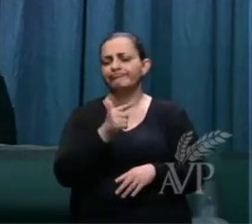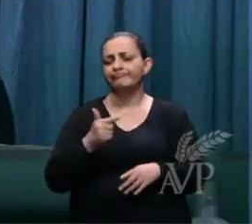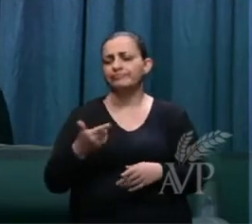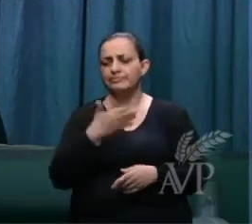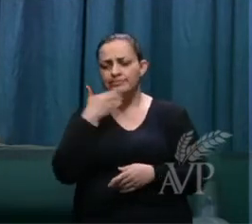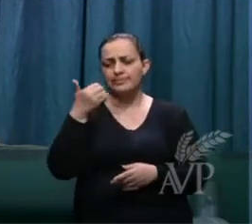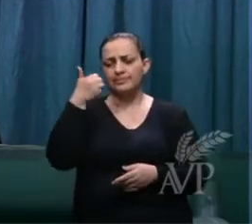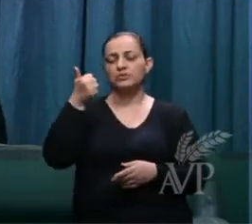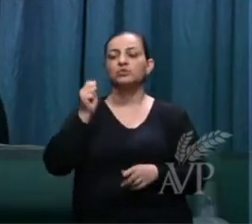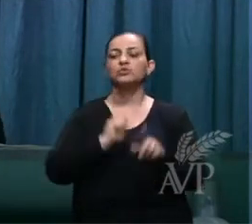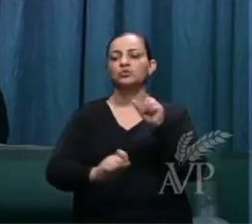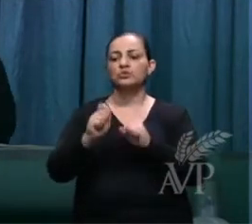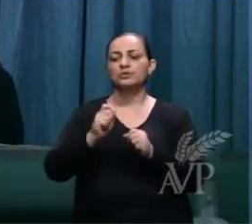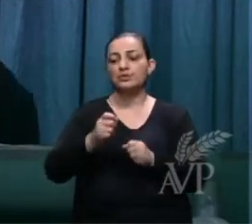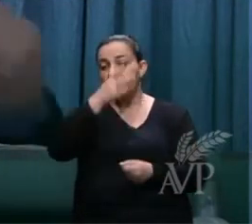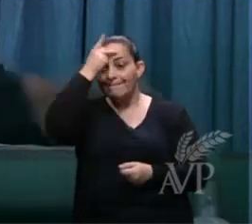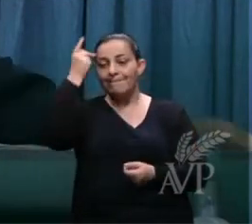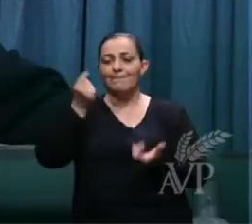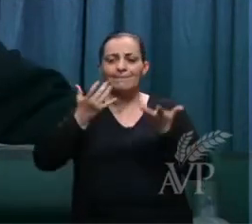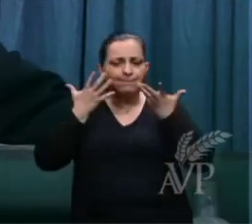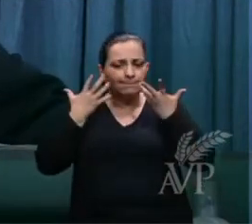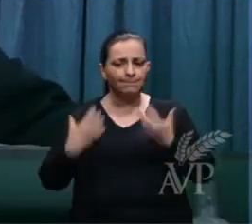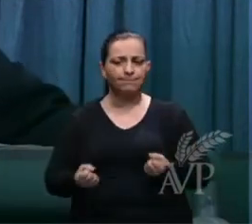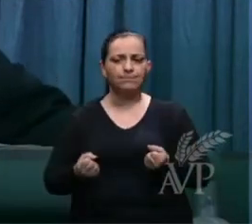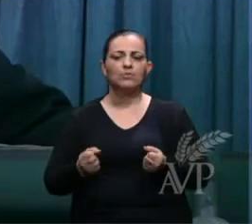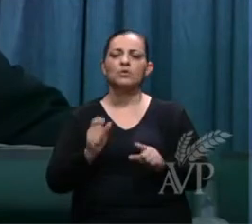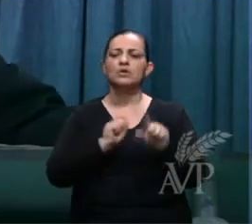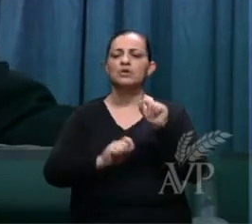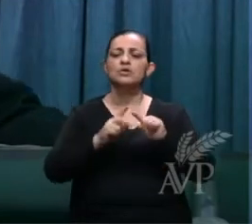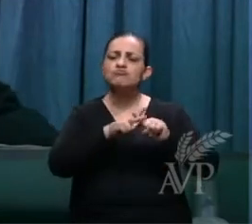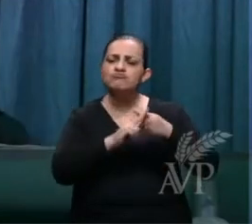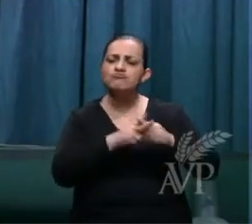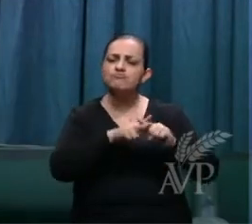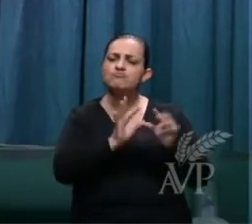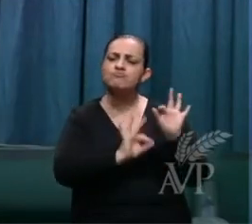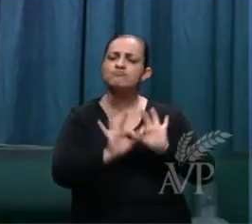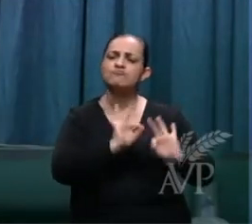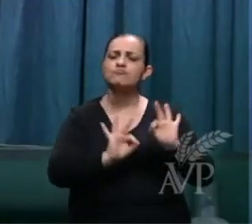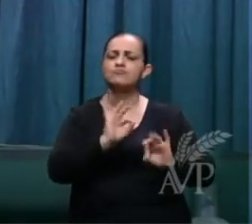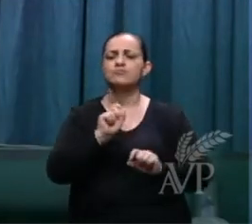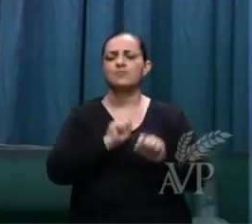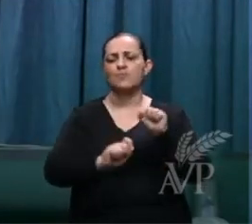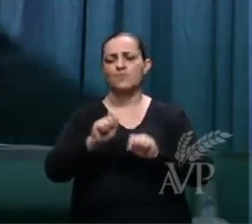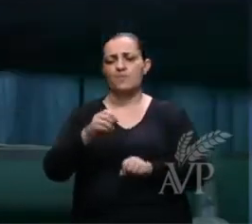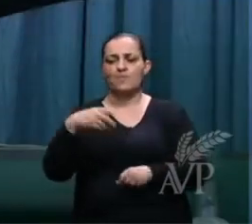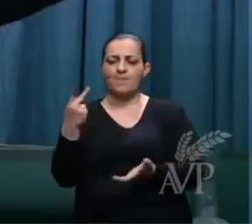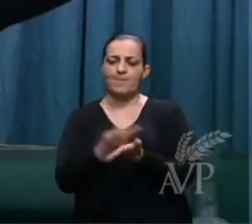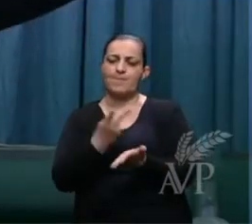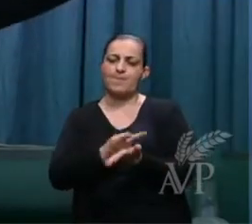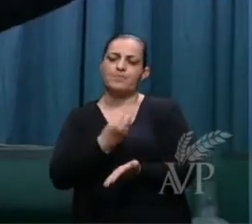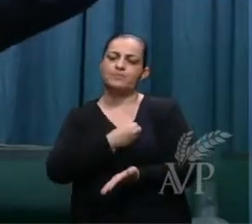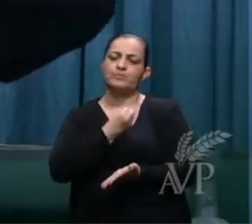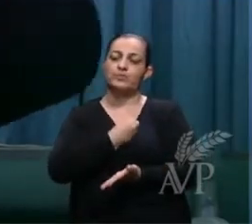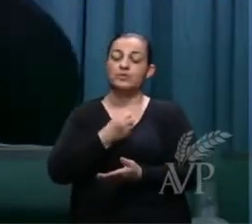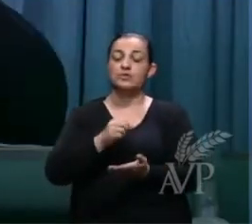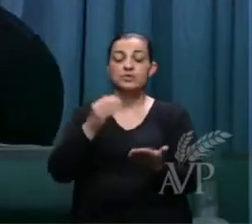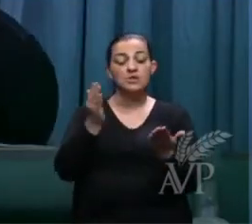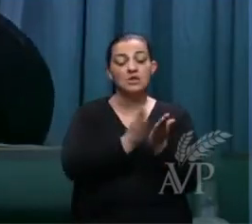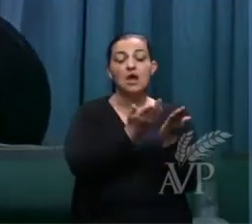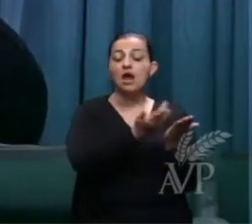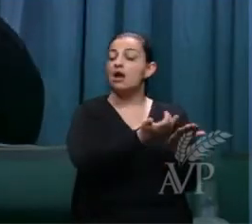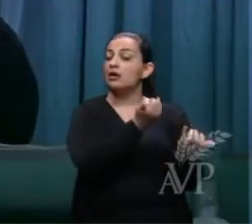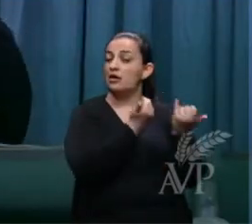a aceitar a correção e as escrituras nos diz se nós nos julgamos aqui